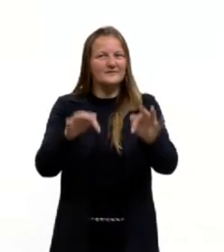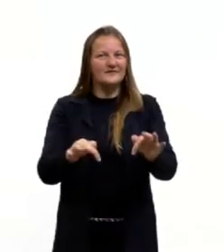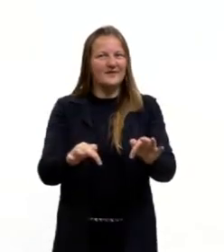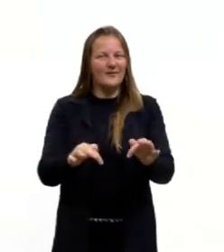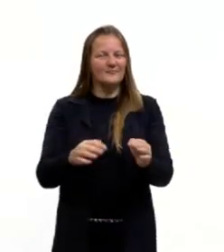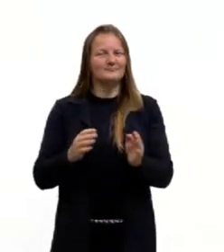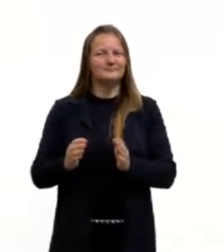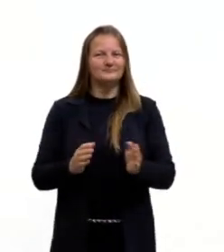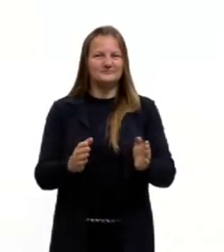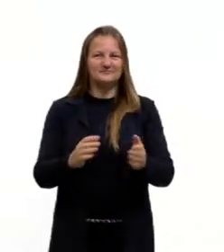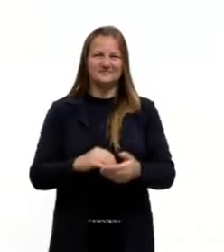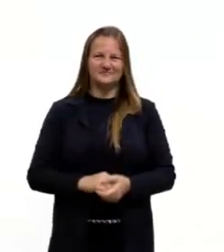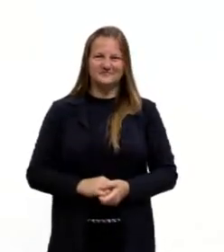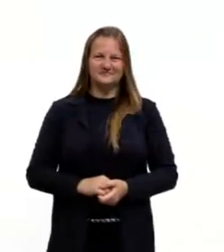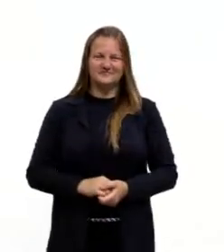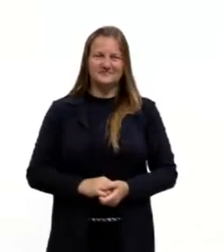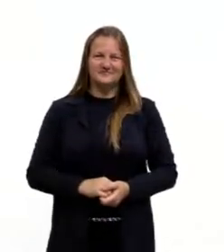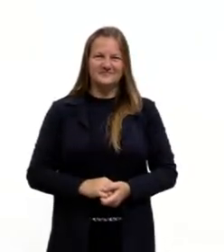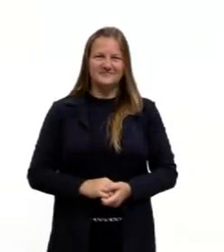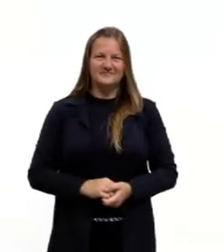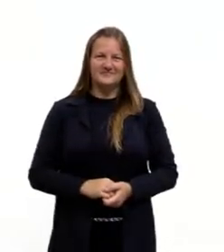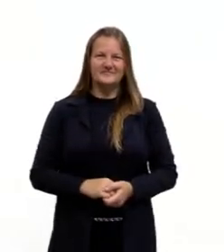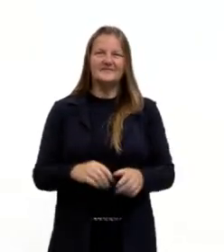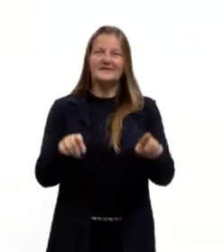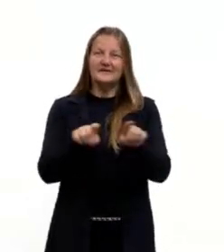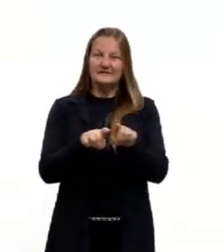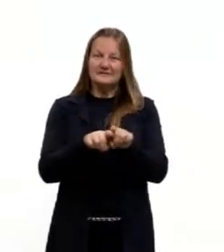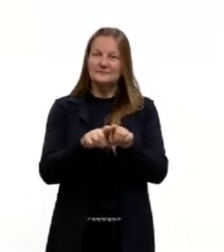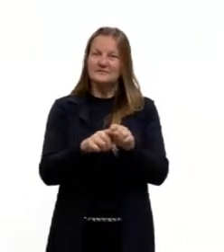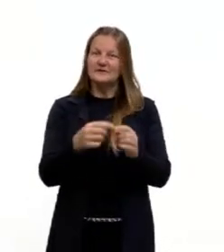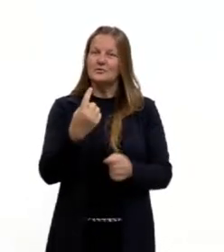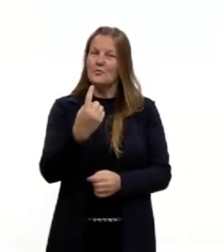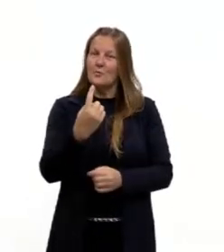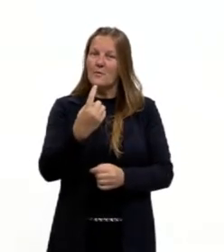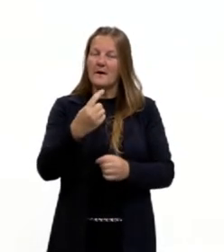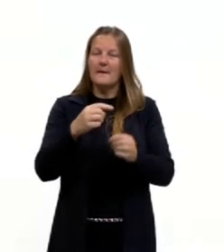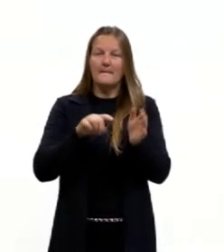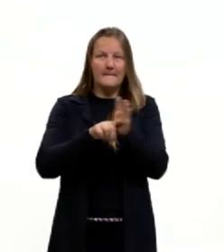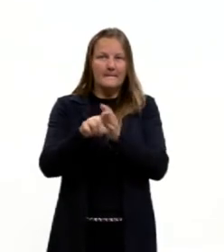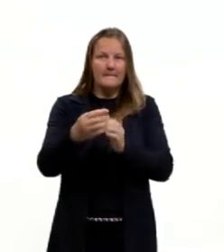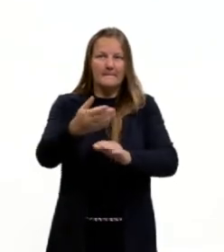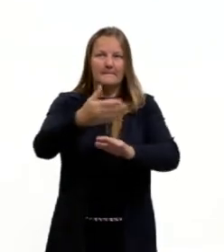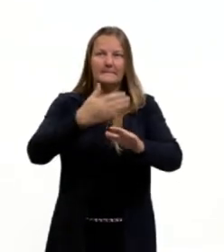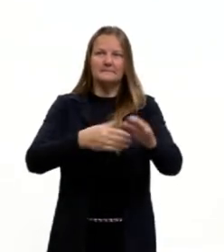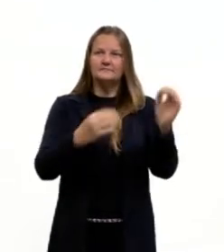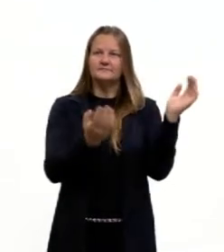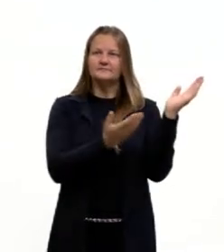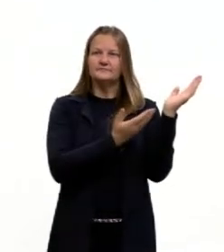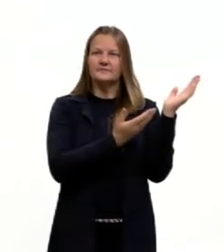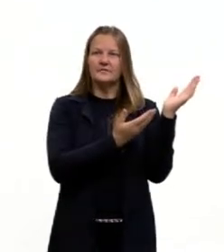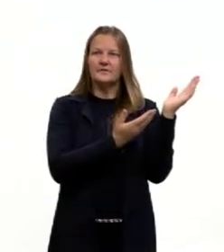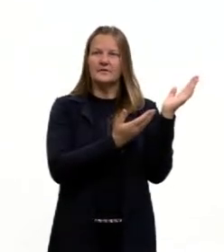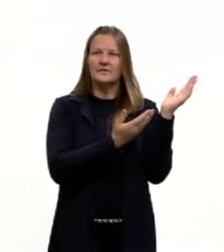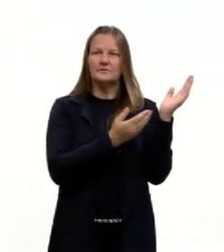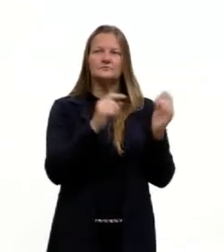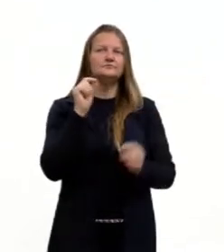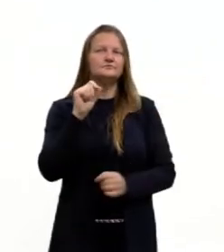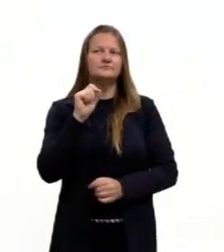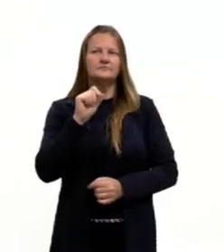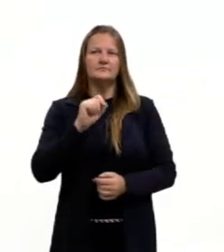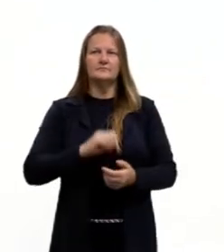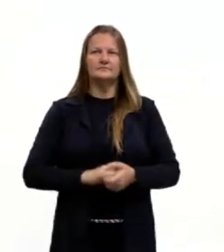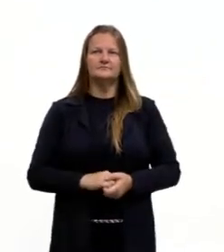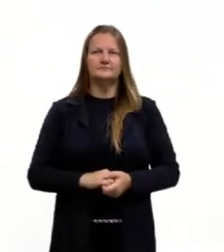ver uma questãozinha que ficou ali da aula passada. Olha lá, o que que ficou da aula passada, tá?